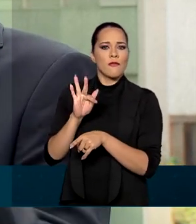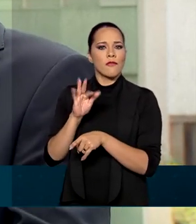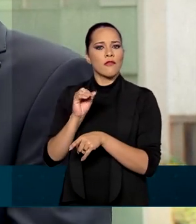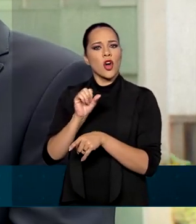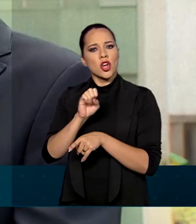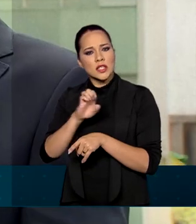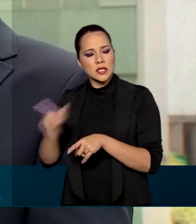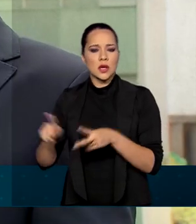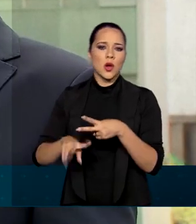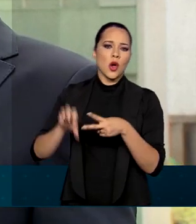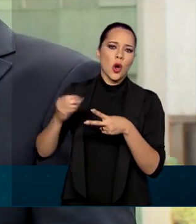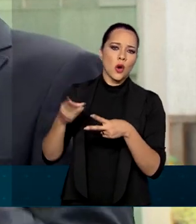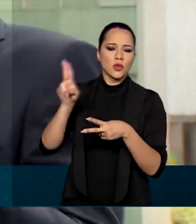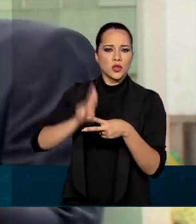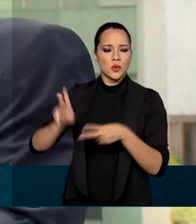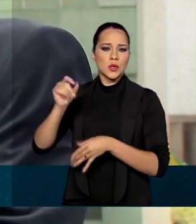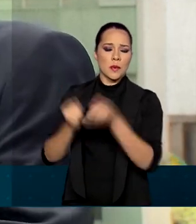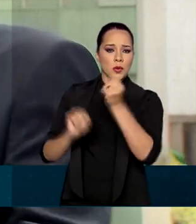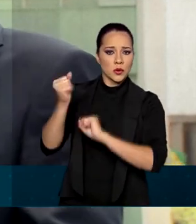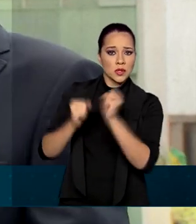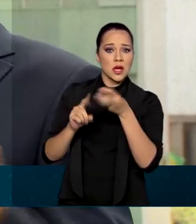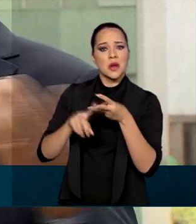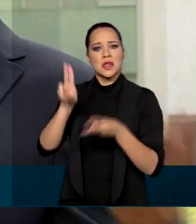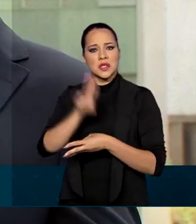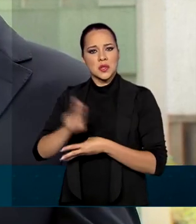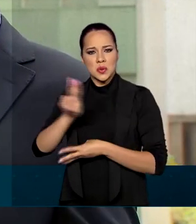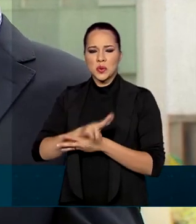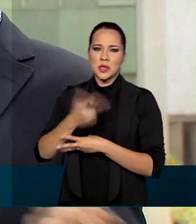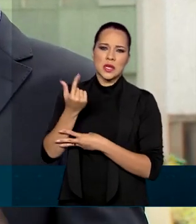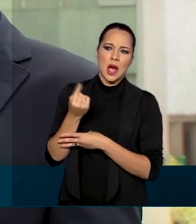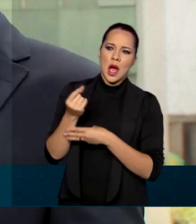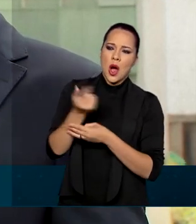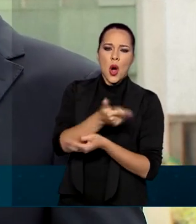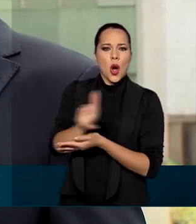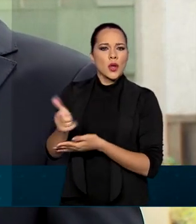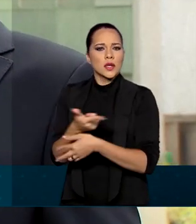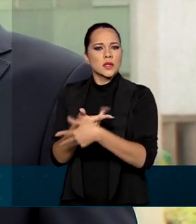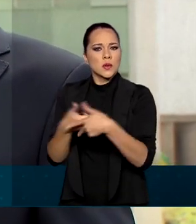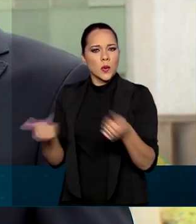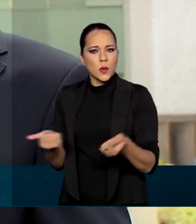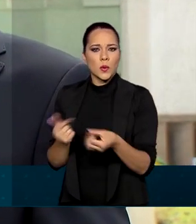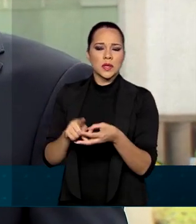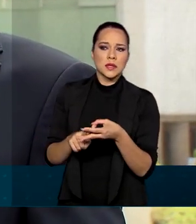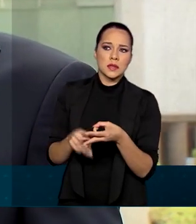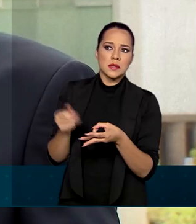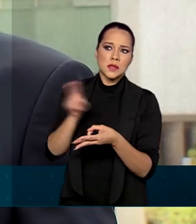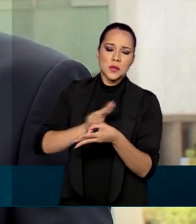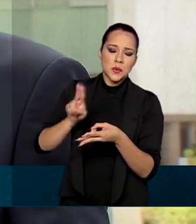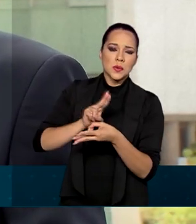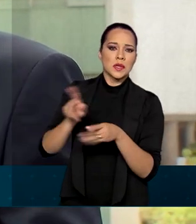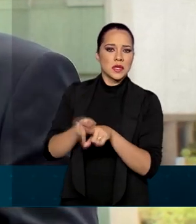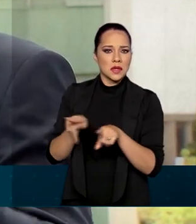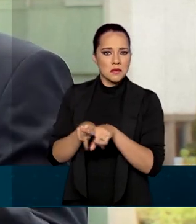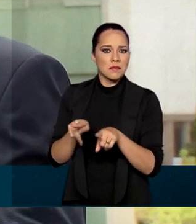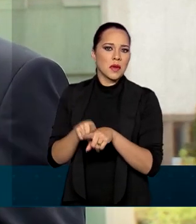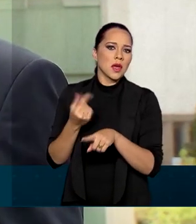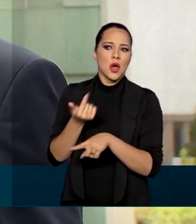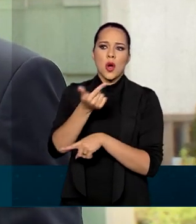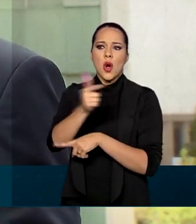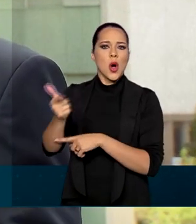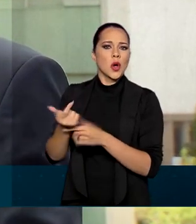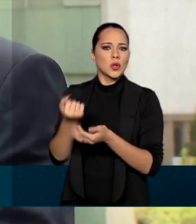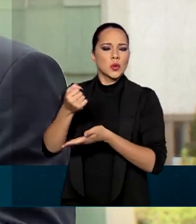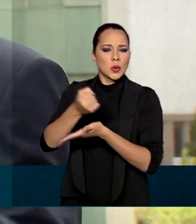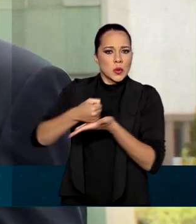recurso renovável ele usa na sua produção, se utiliza resíduos ou se utiliza qualquer outro